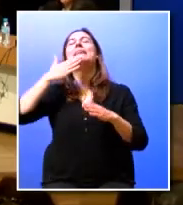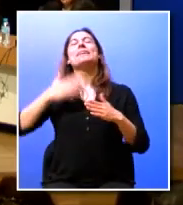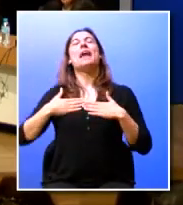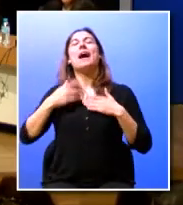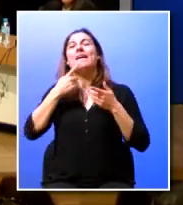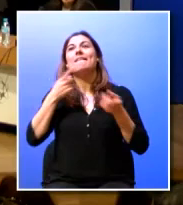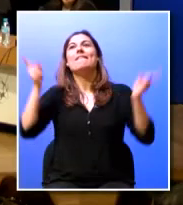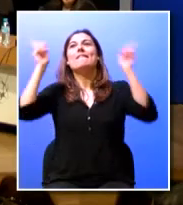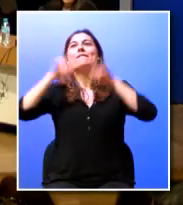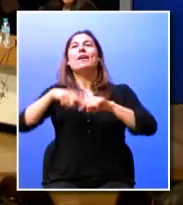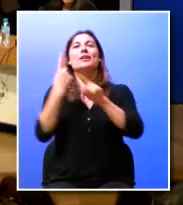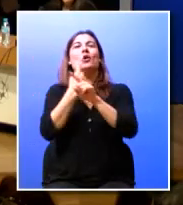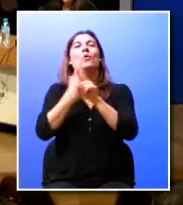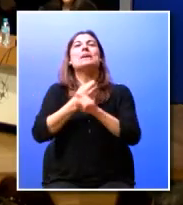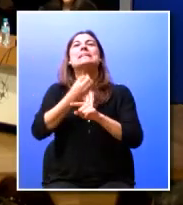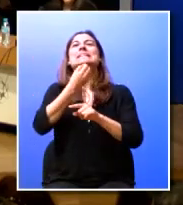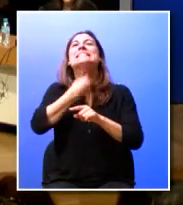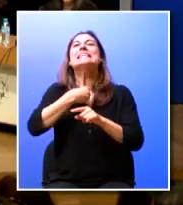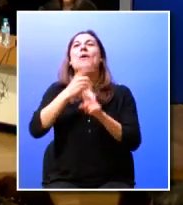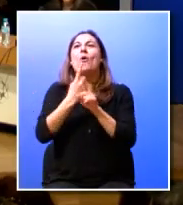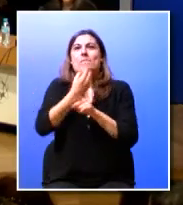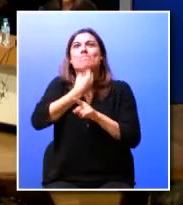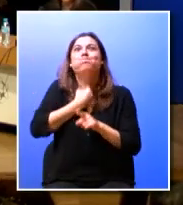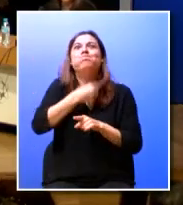todos os sapos que engolimos até hoje